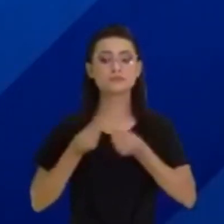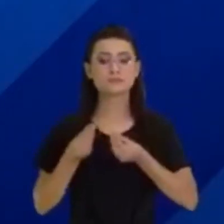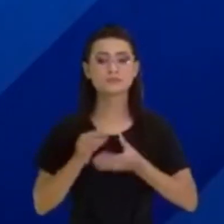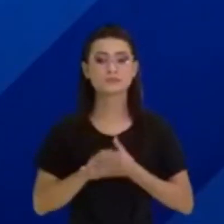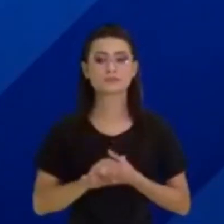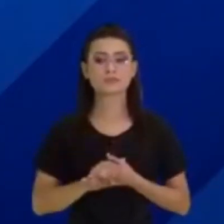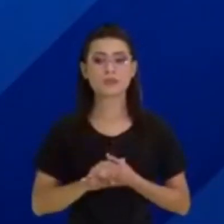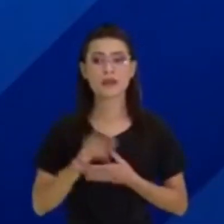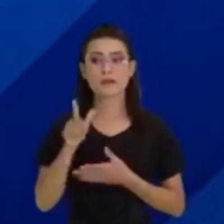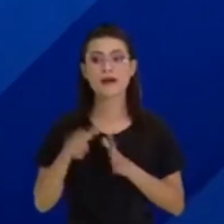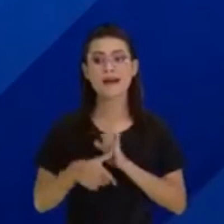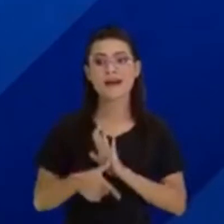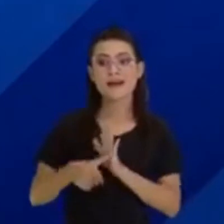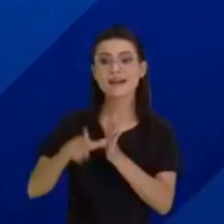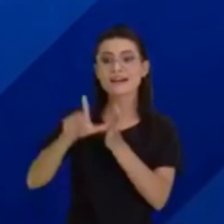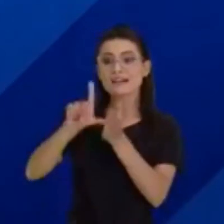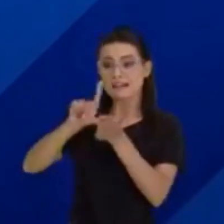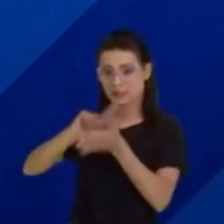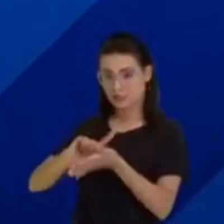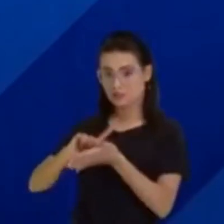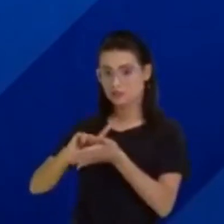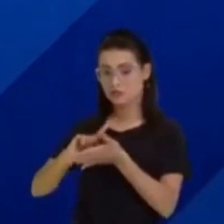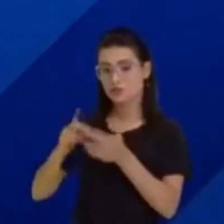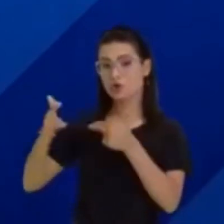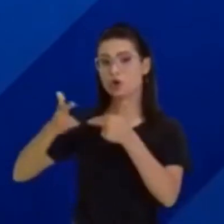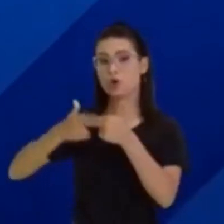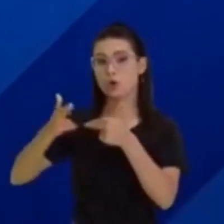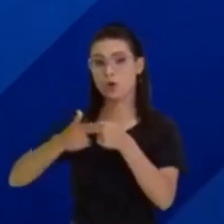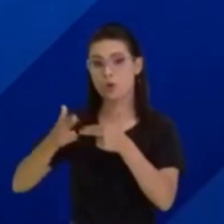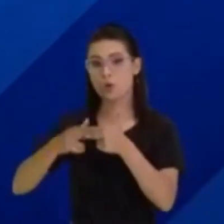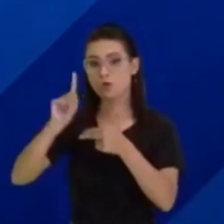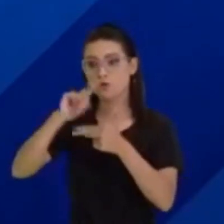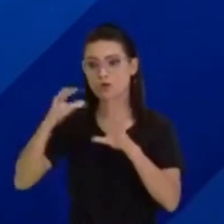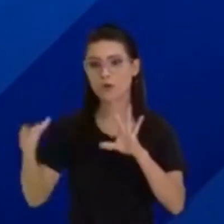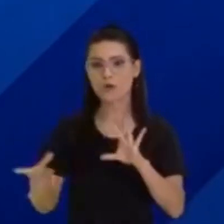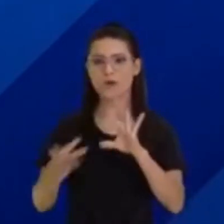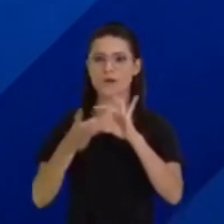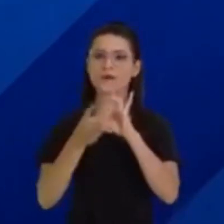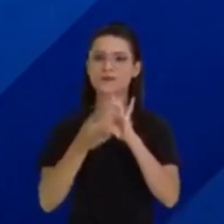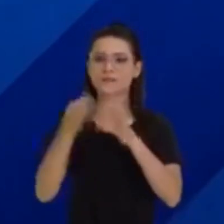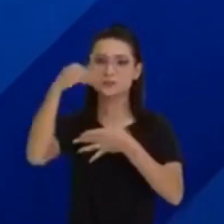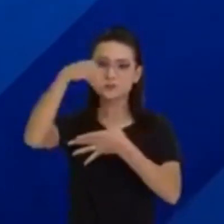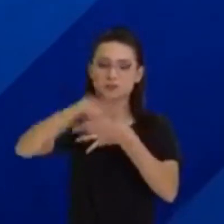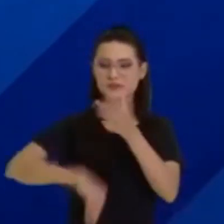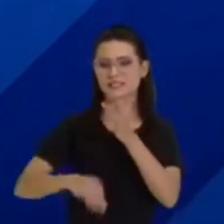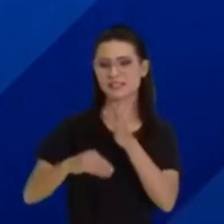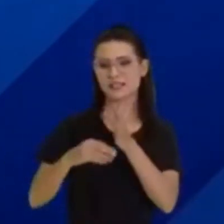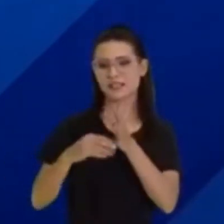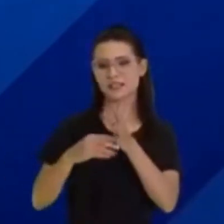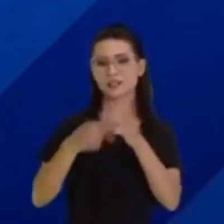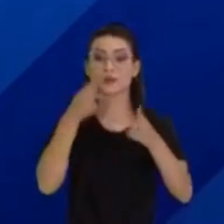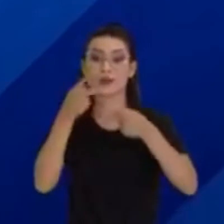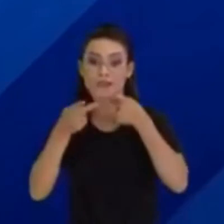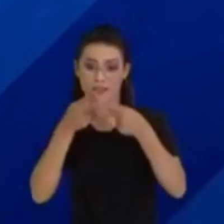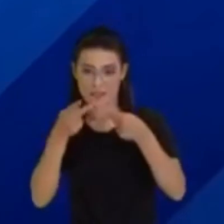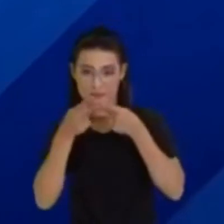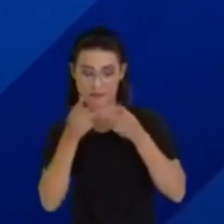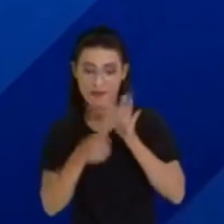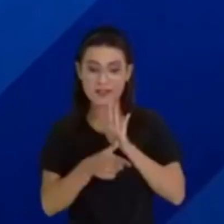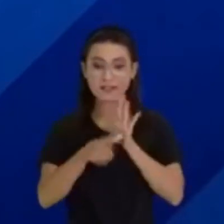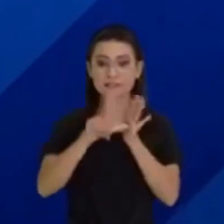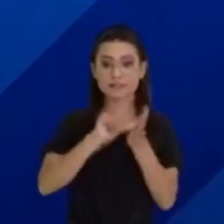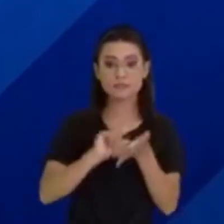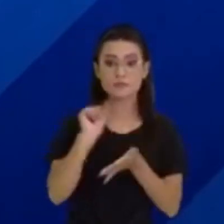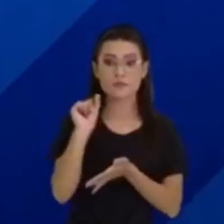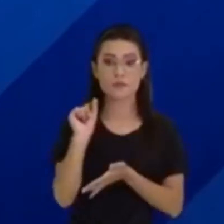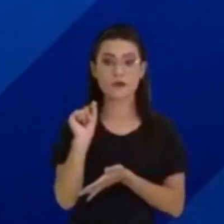antecipar, como conector, como conectivo, para antecipar, um,